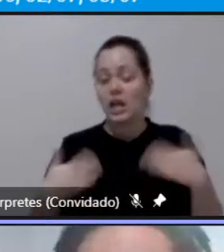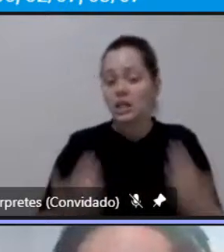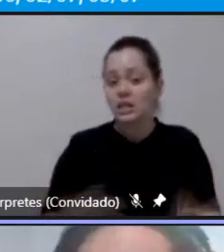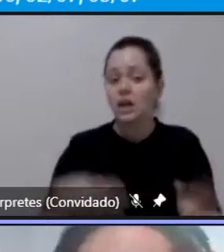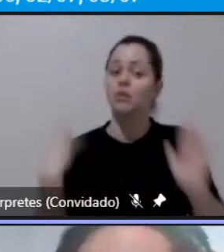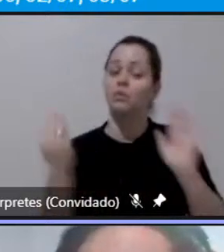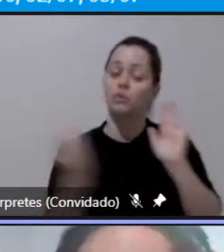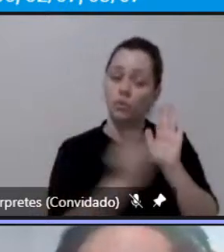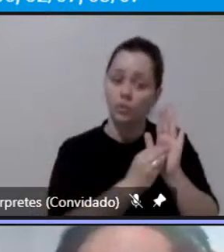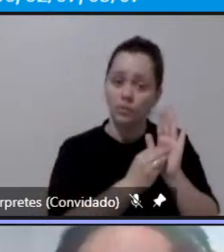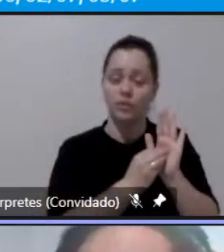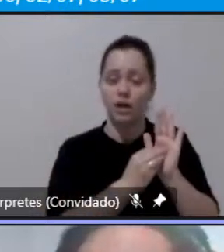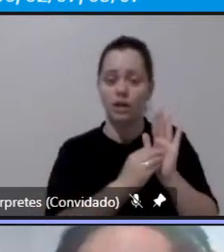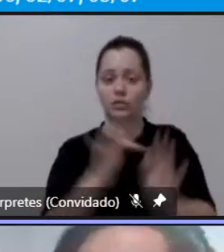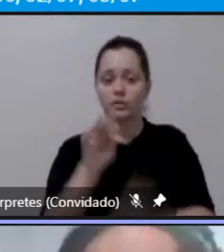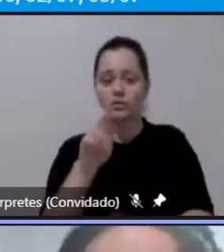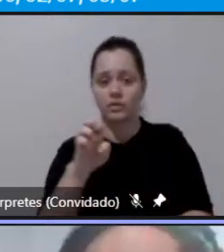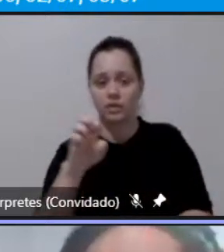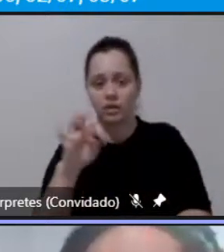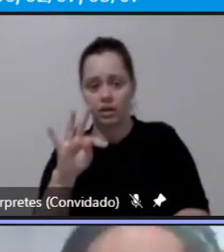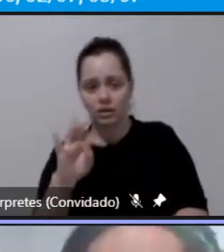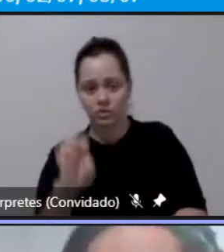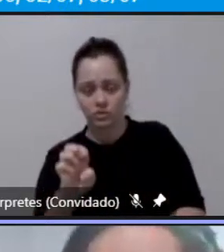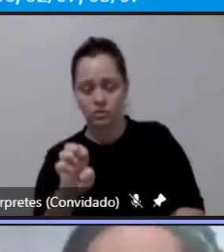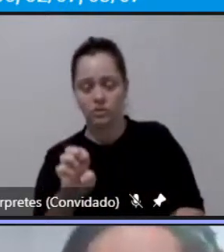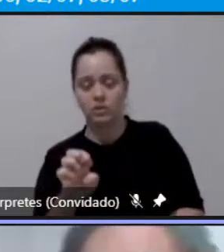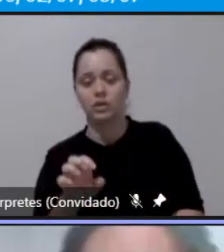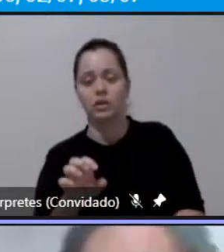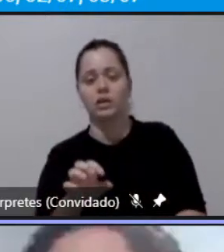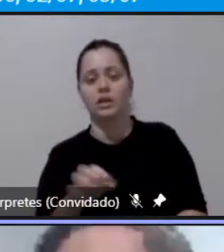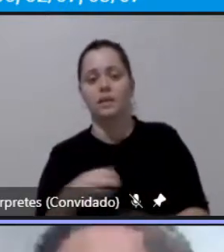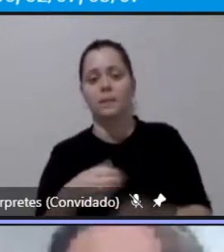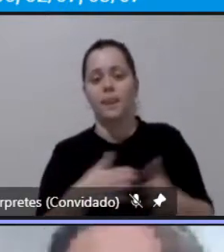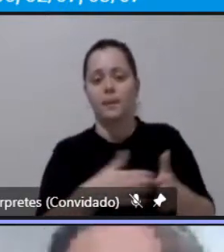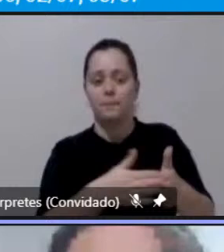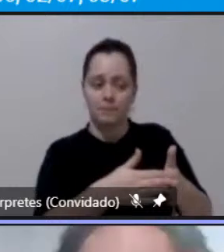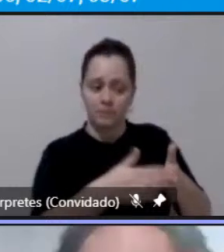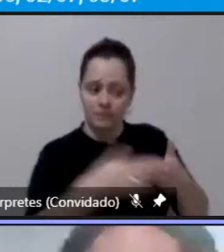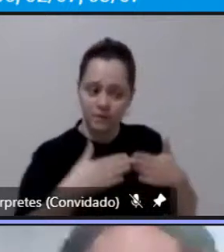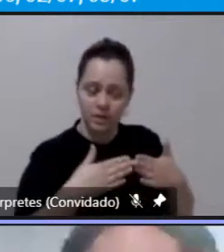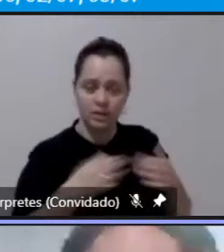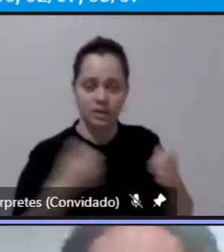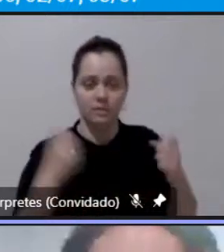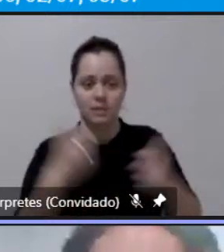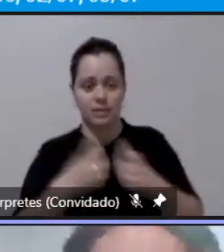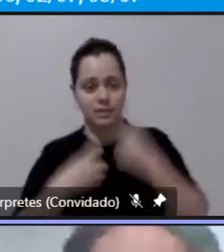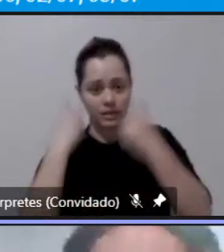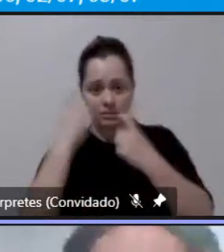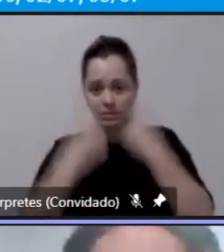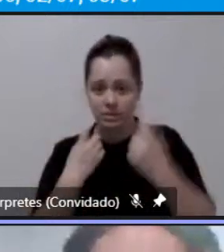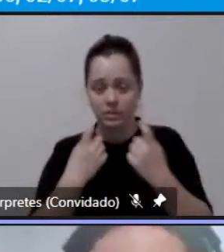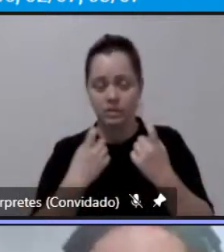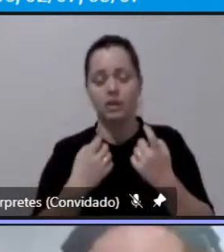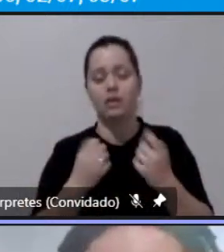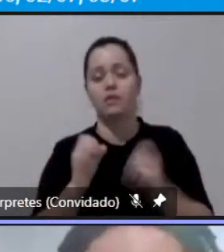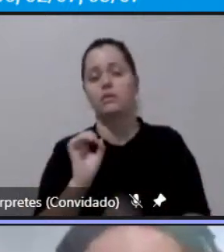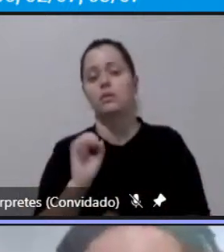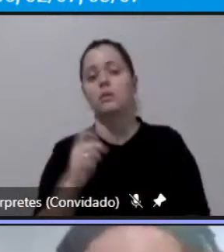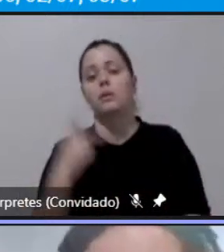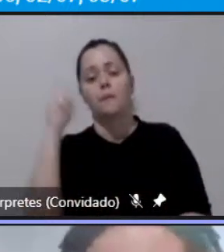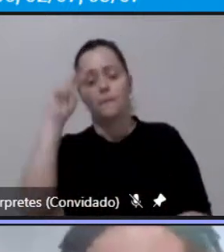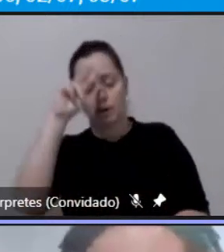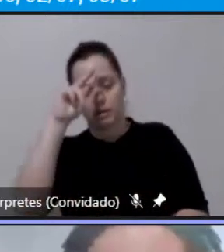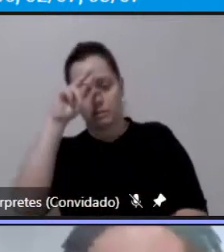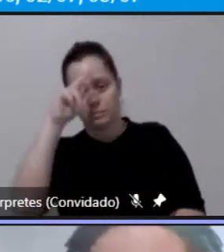do fretado ter uma preferência tão mais expressiva pelas pelas pessoas